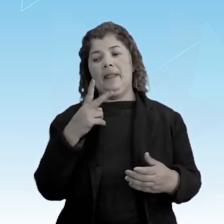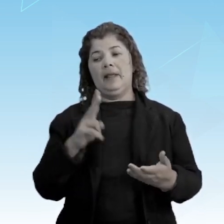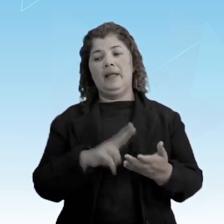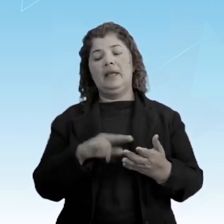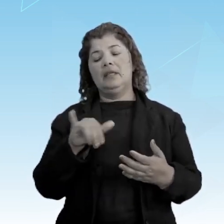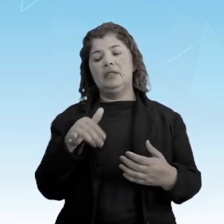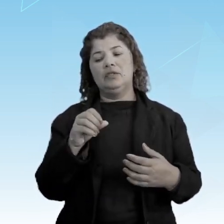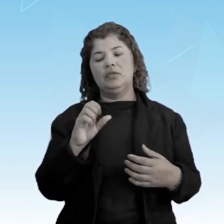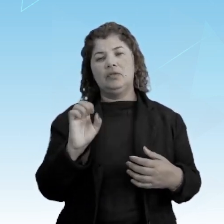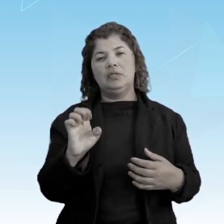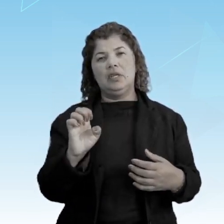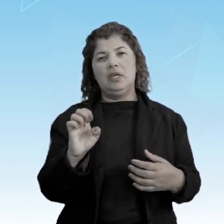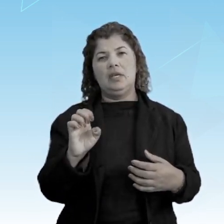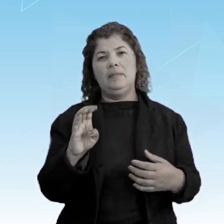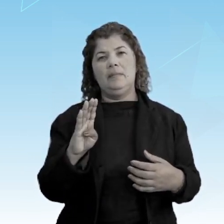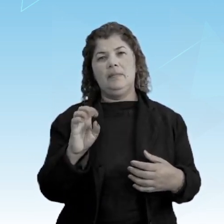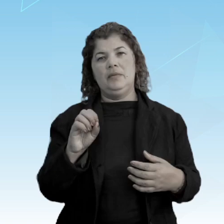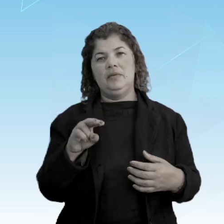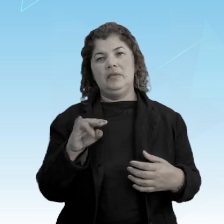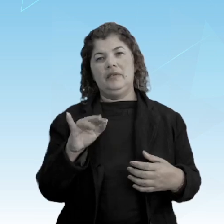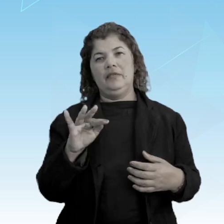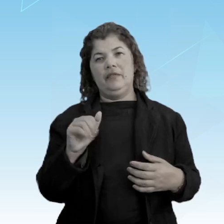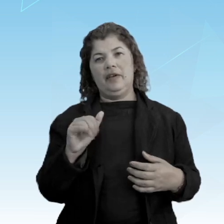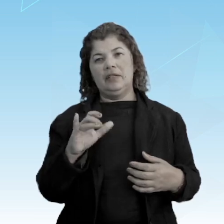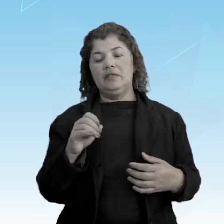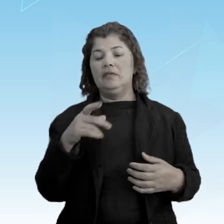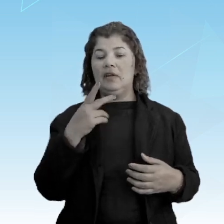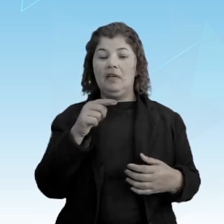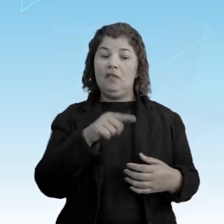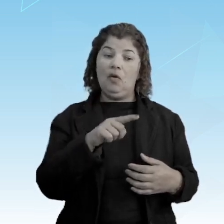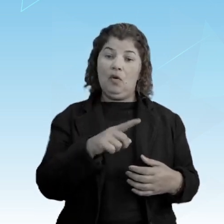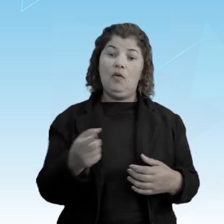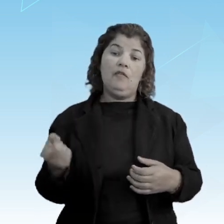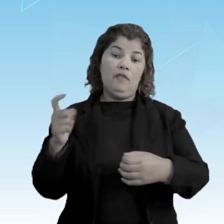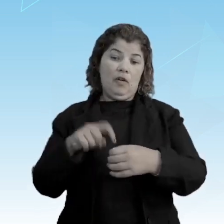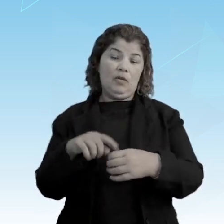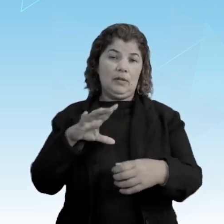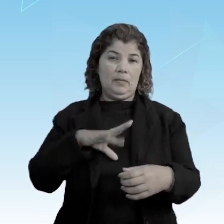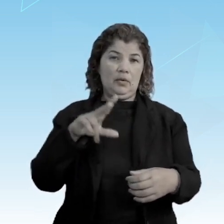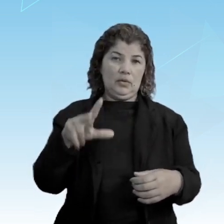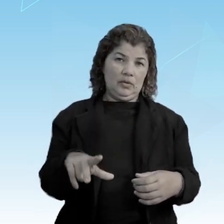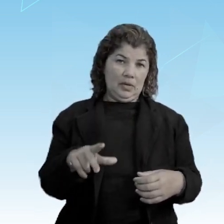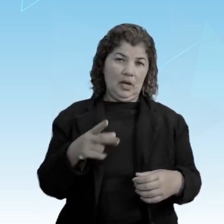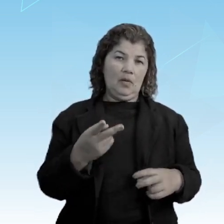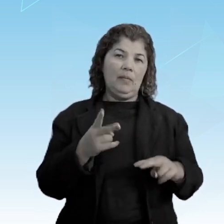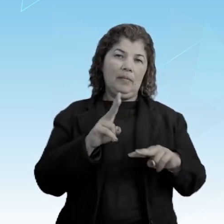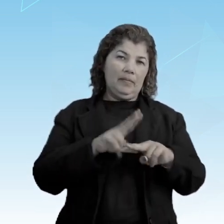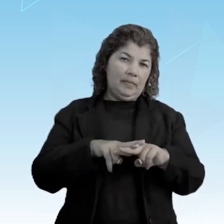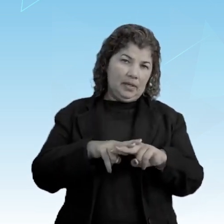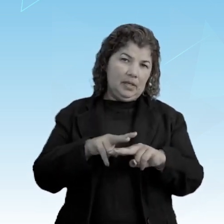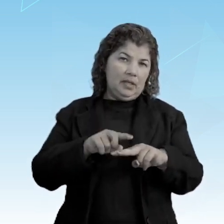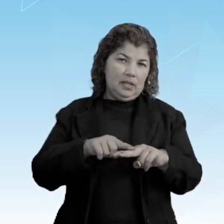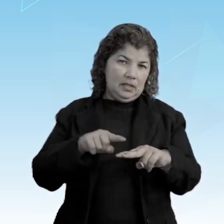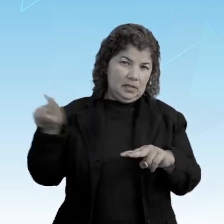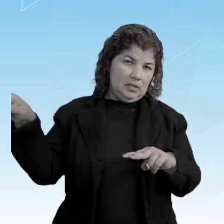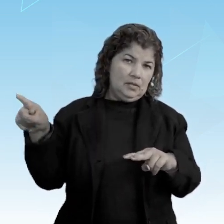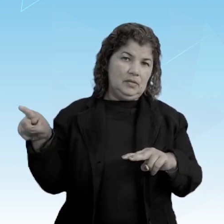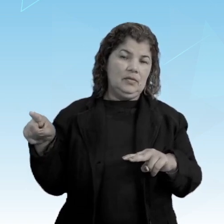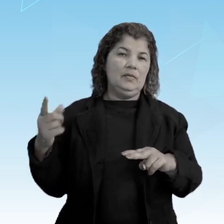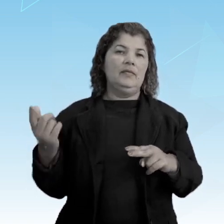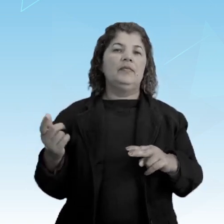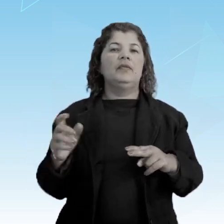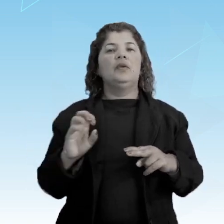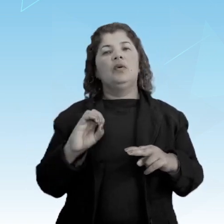dizia que ou D. Pedro voltava para Portugal como prisioneiro das